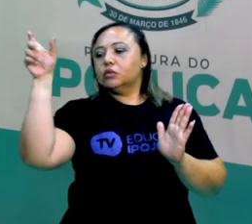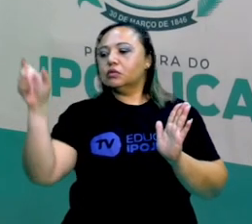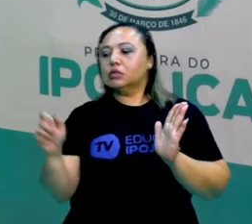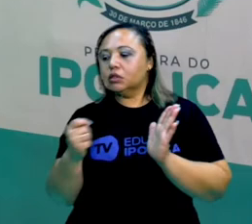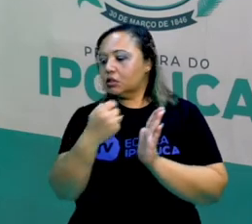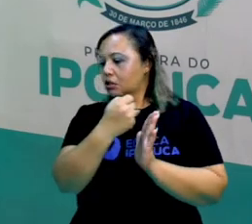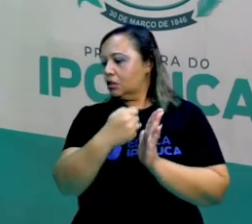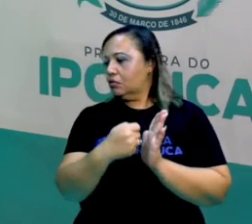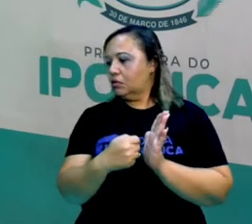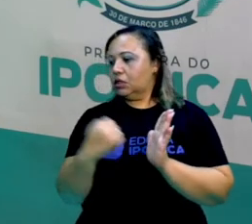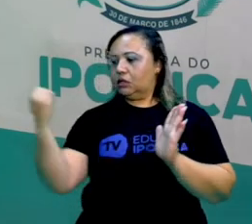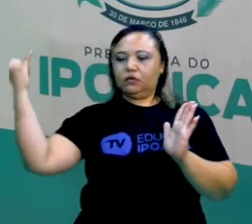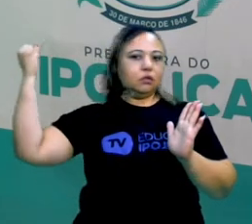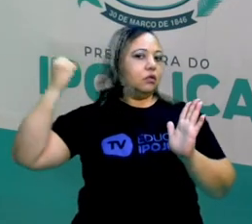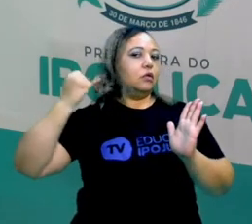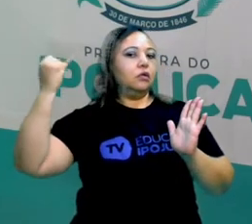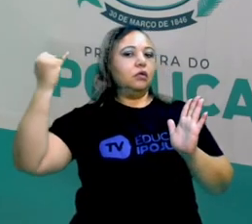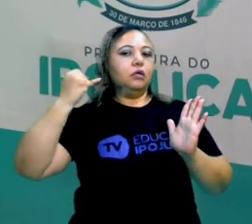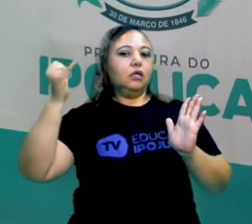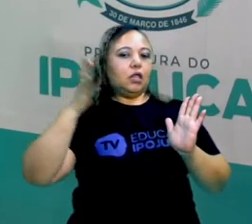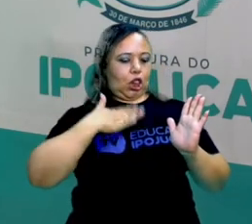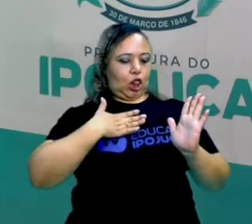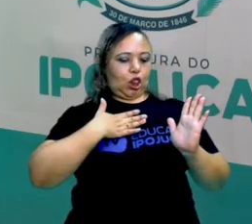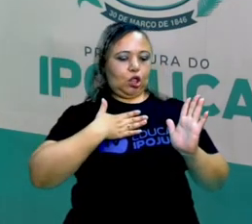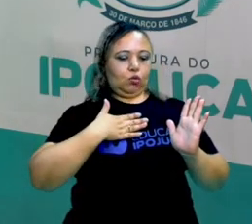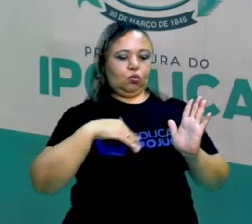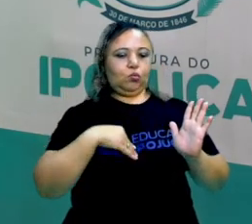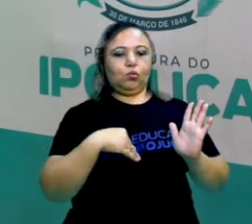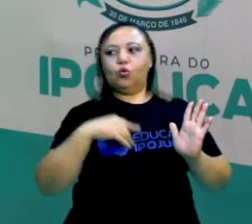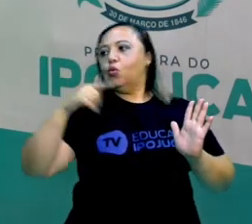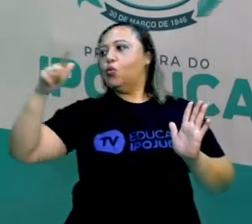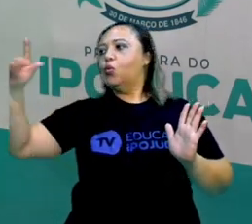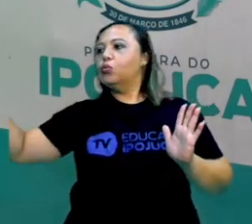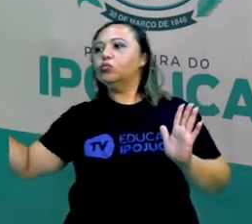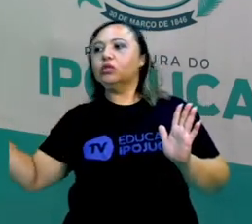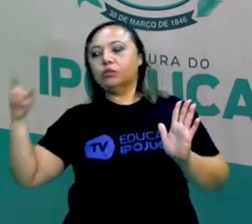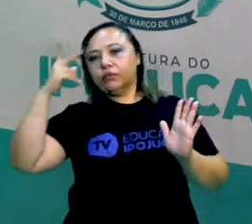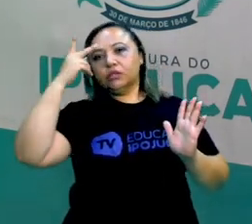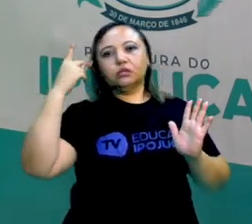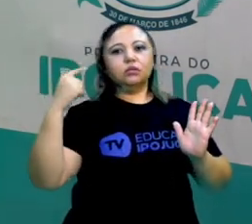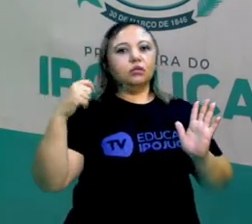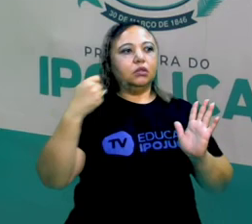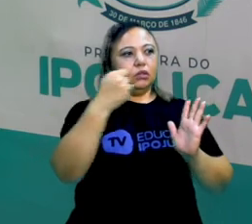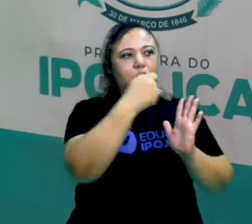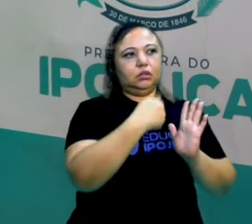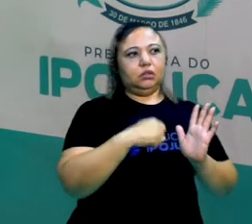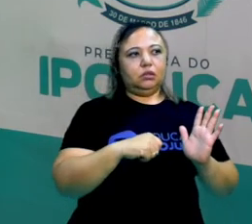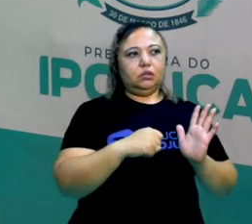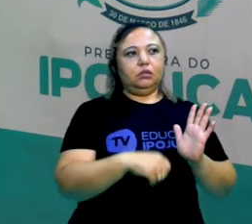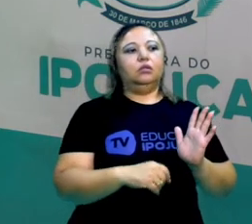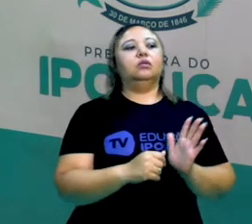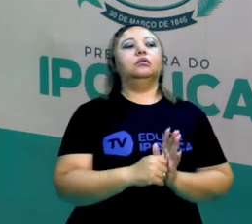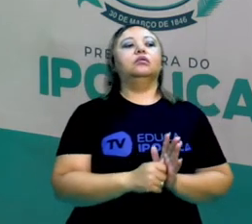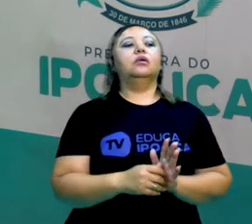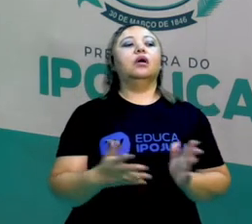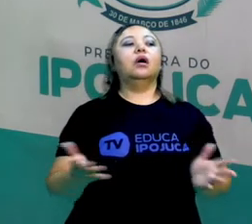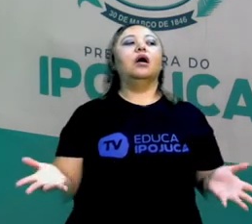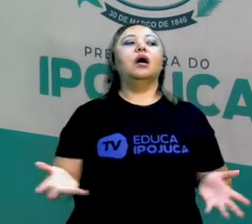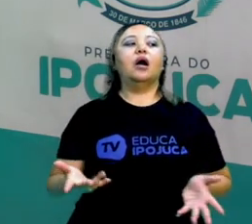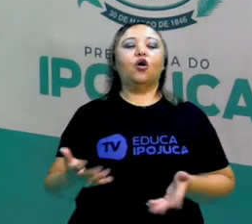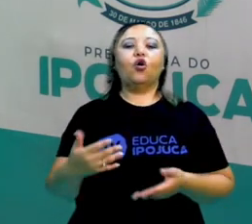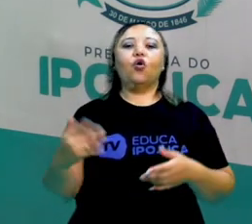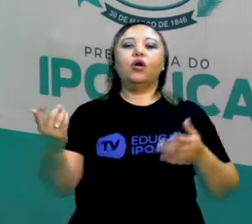Será que vai ser eu que vou narrar aquela história? Depois que eu entender tudo isso aqui, eu vou tentar agora